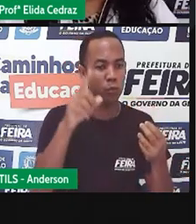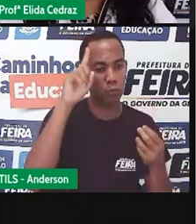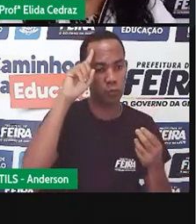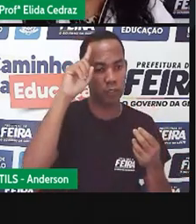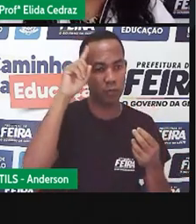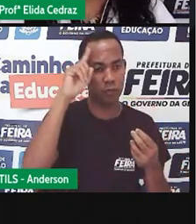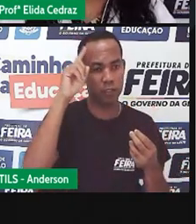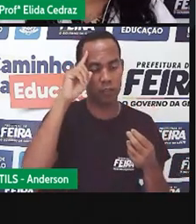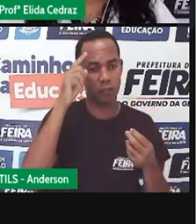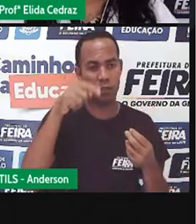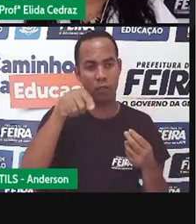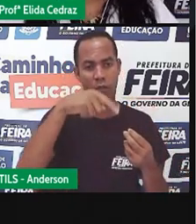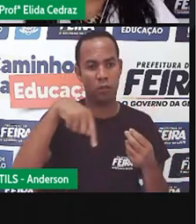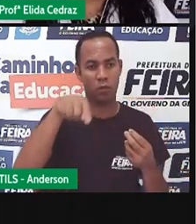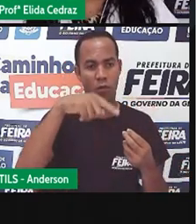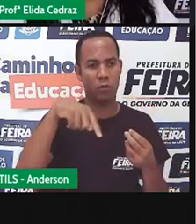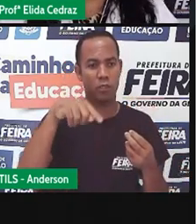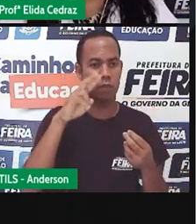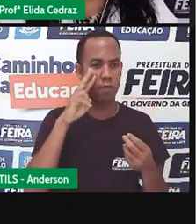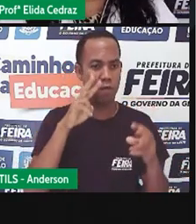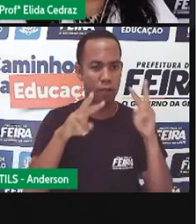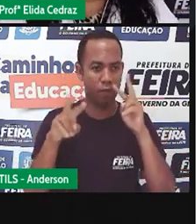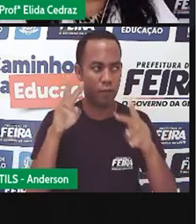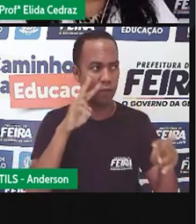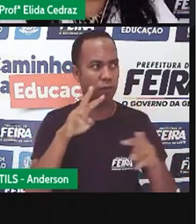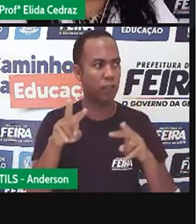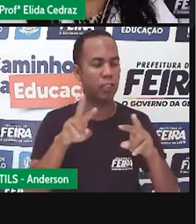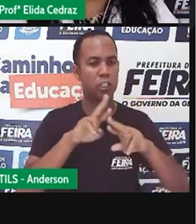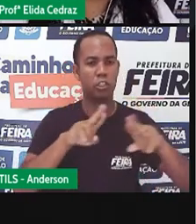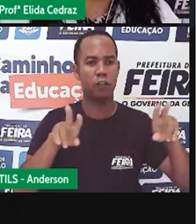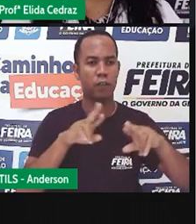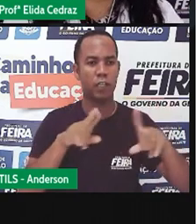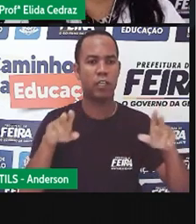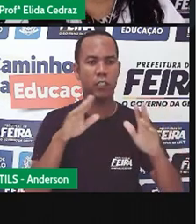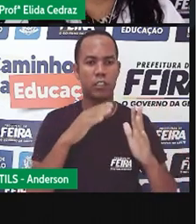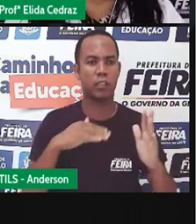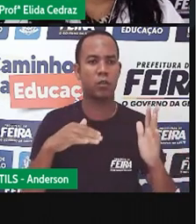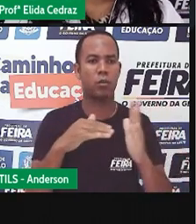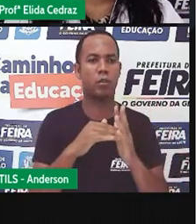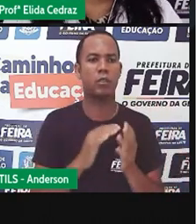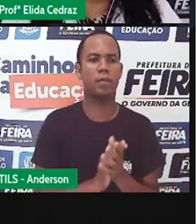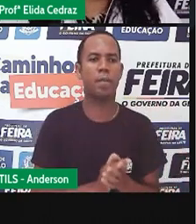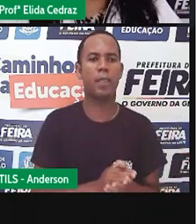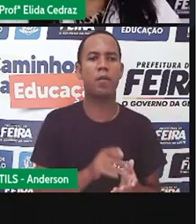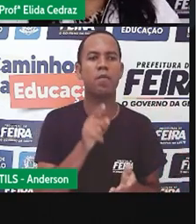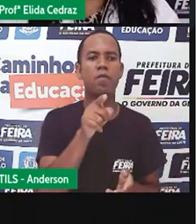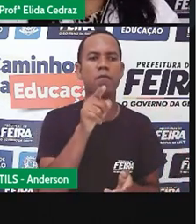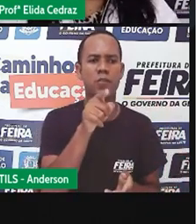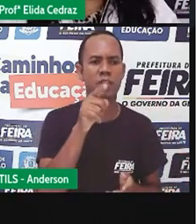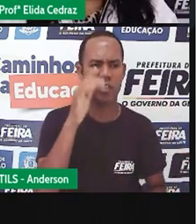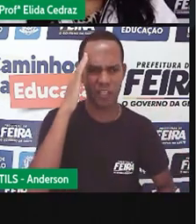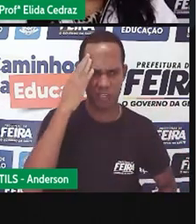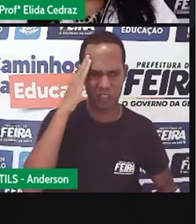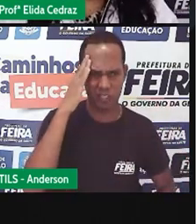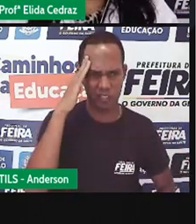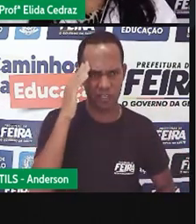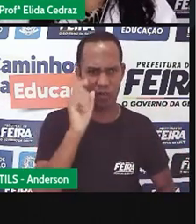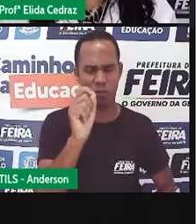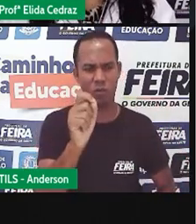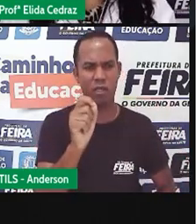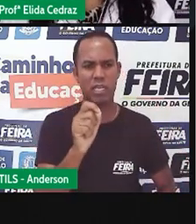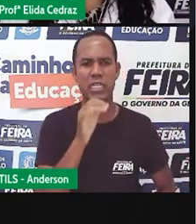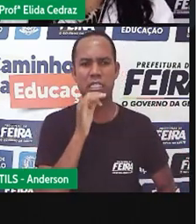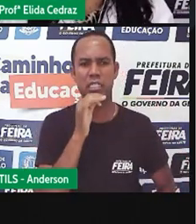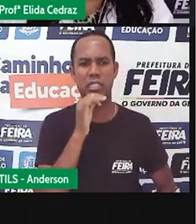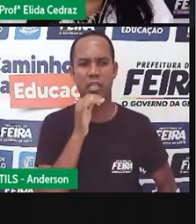E nós vemos as diferenças em todos eles. Você agora entendeu que os textos jornalísticos